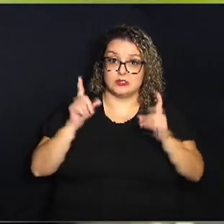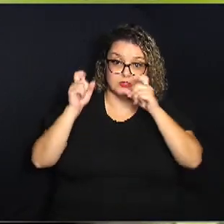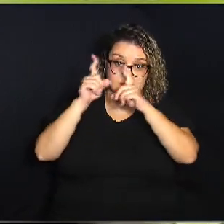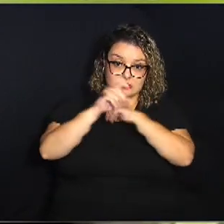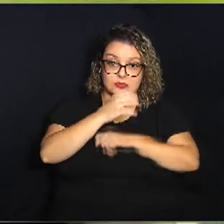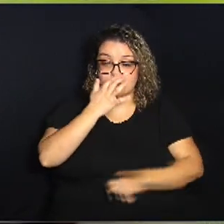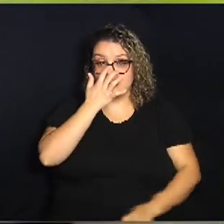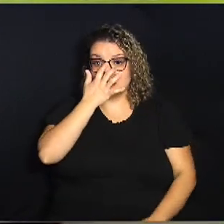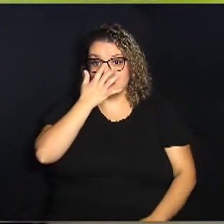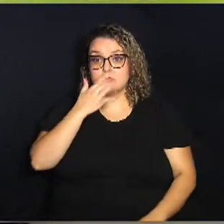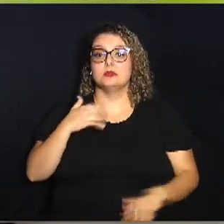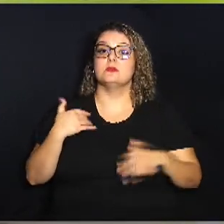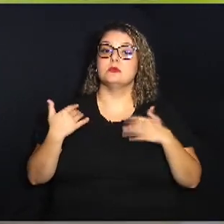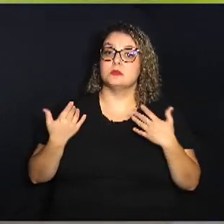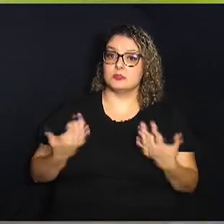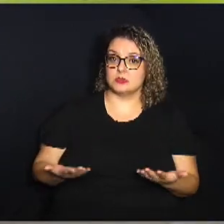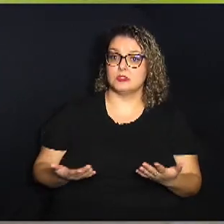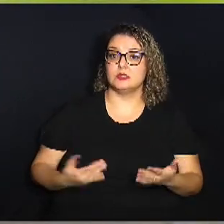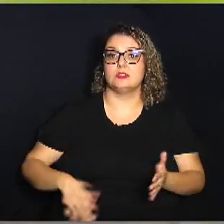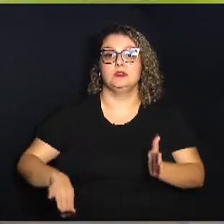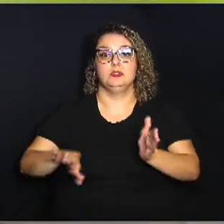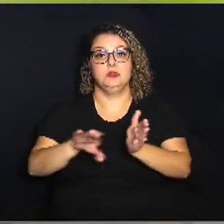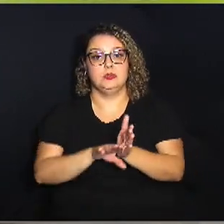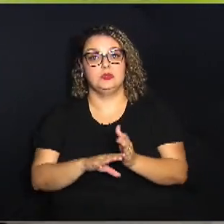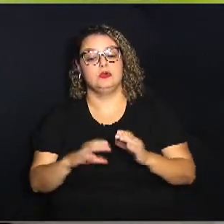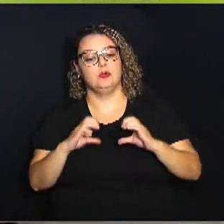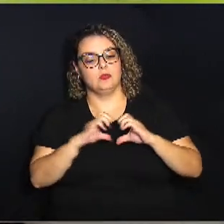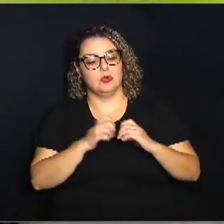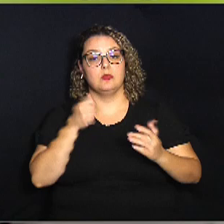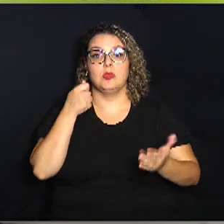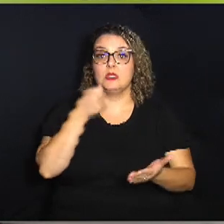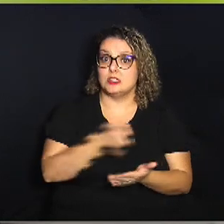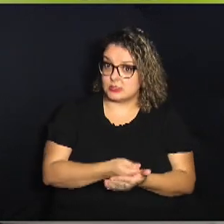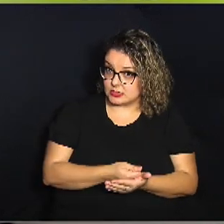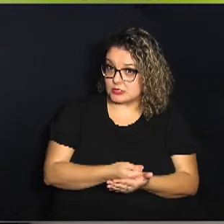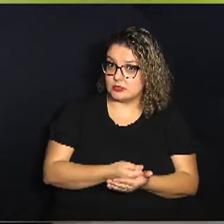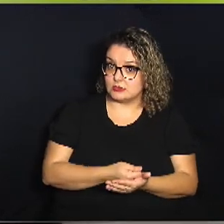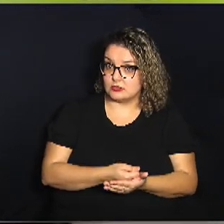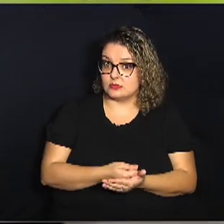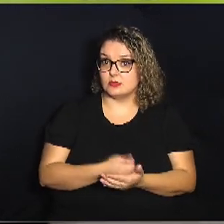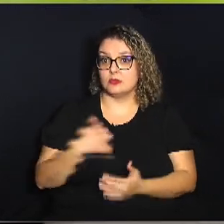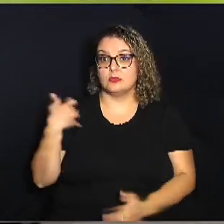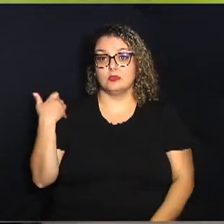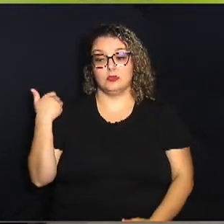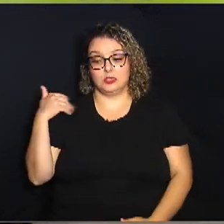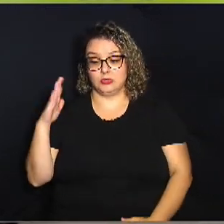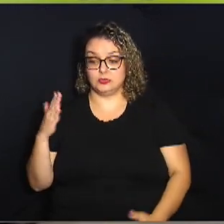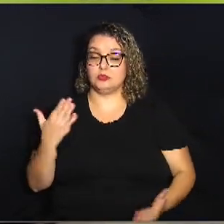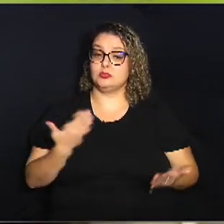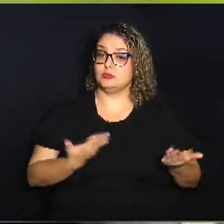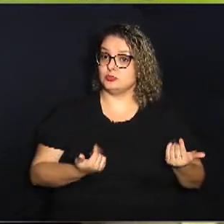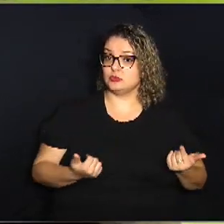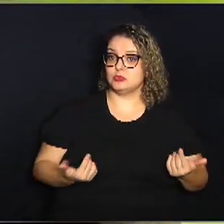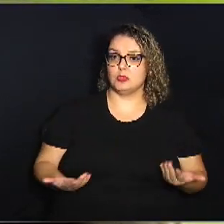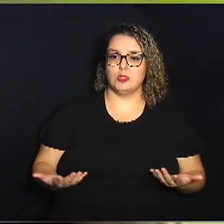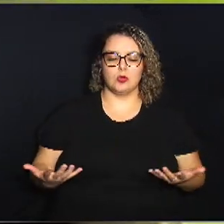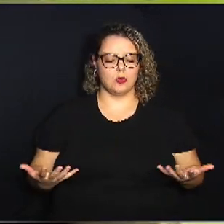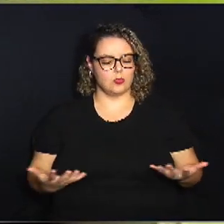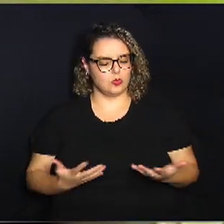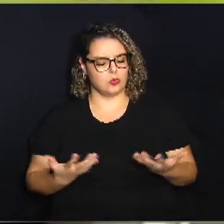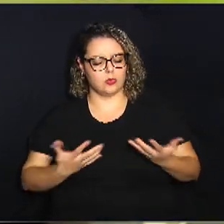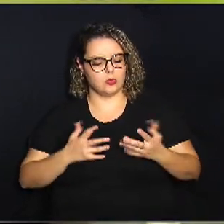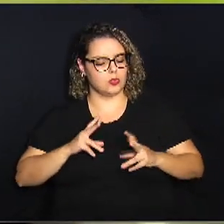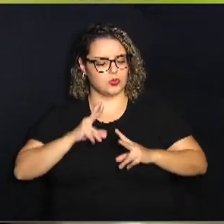foi então que chegou ao Amor Exigente um adulto jovem cheio de vigor e